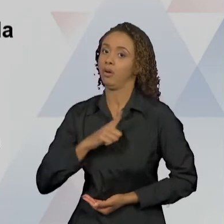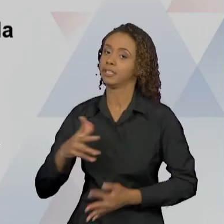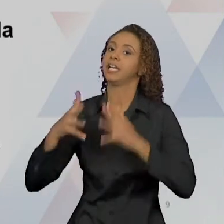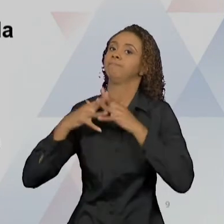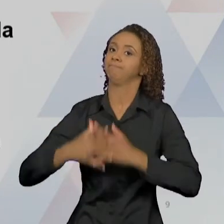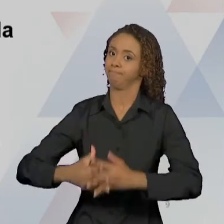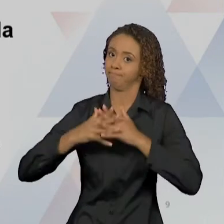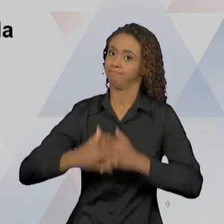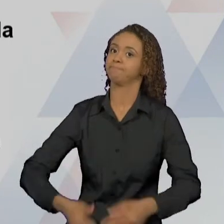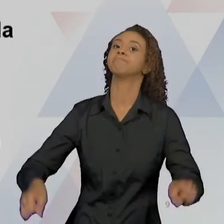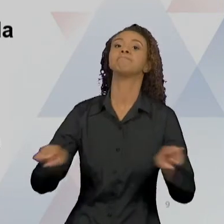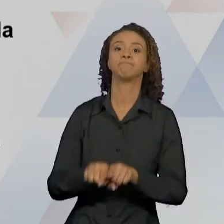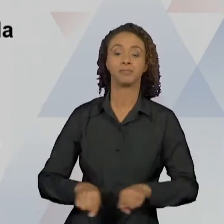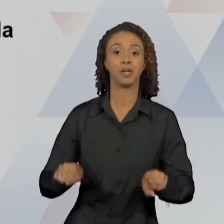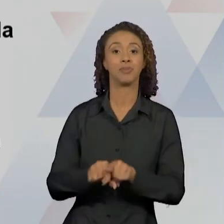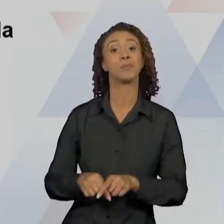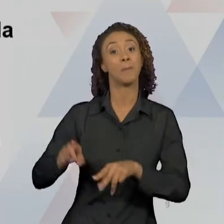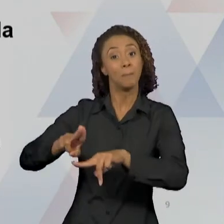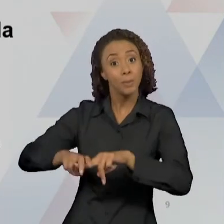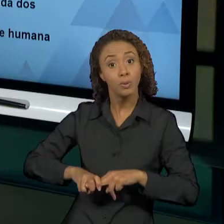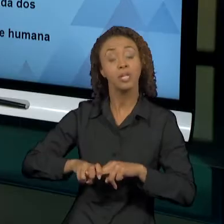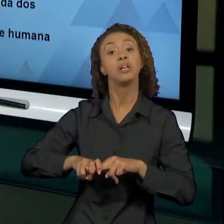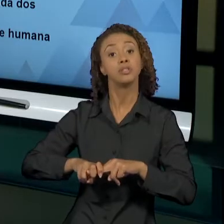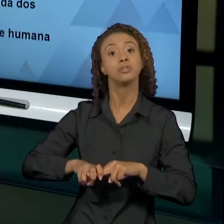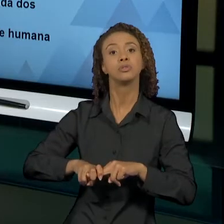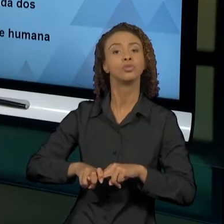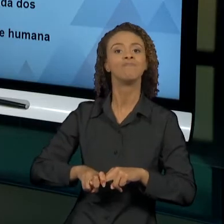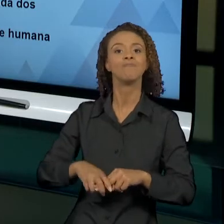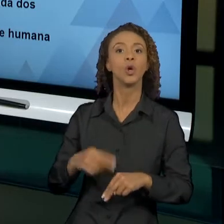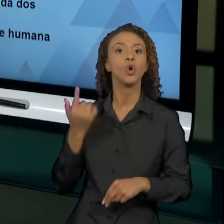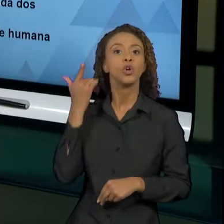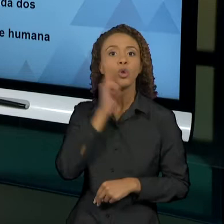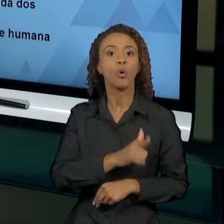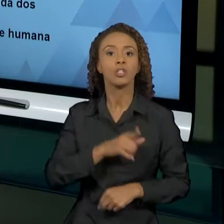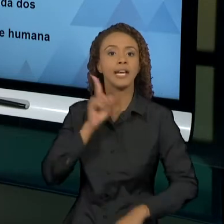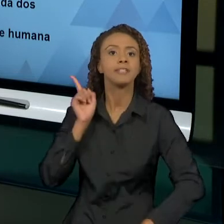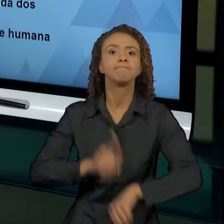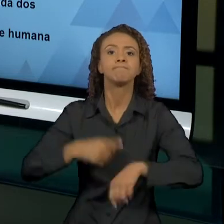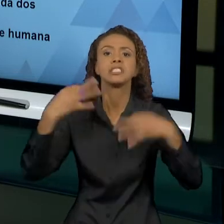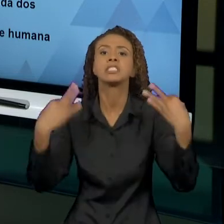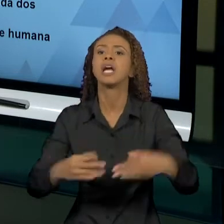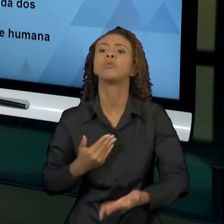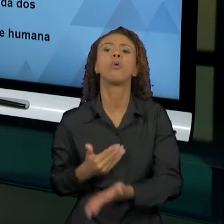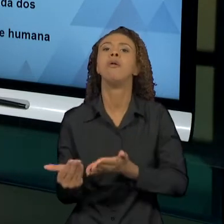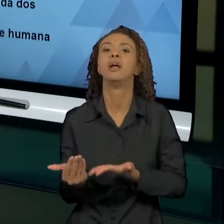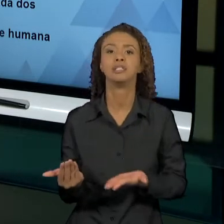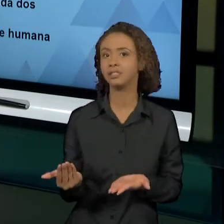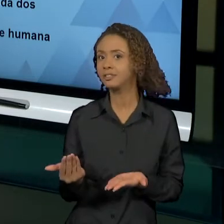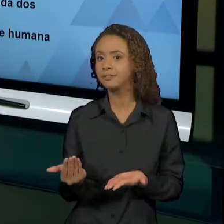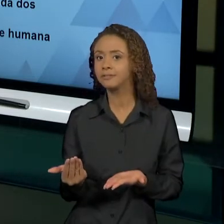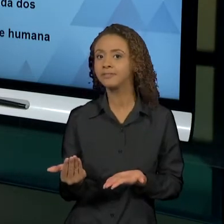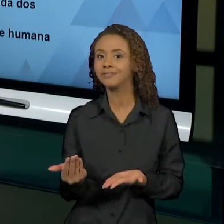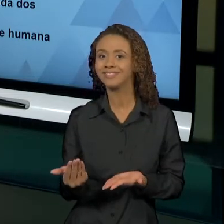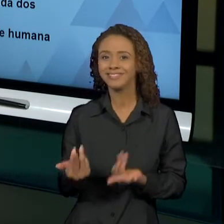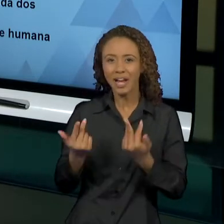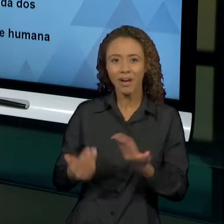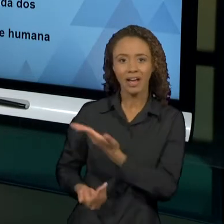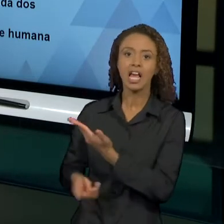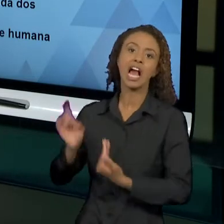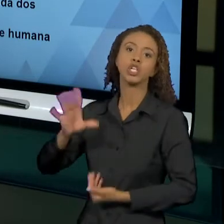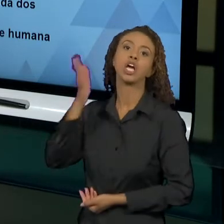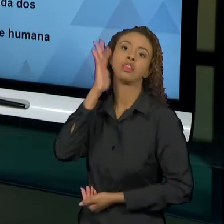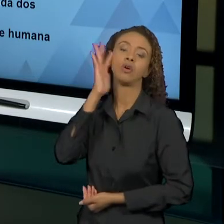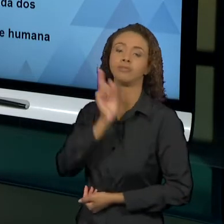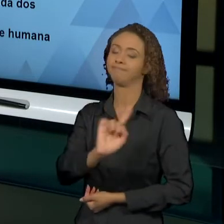Novamente, por ser um processo longo e complexo, a gente não consegue marcar como aqui a gente aplica a teoria.